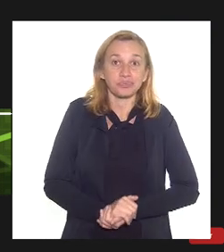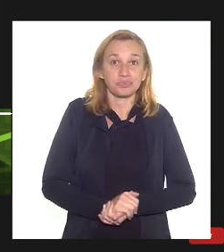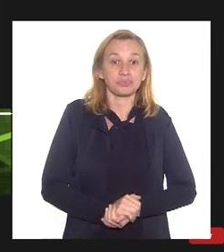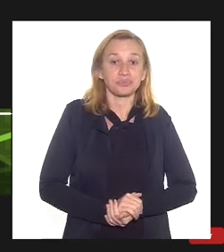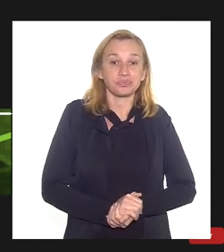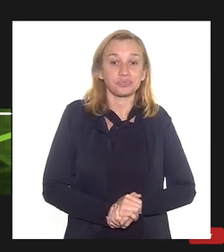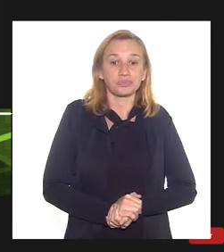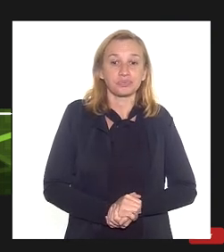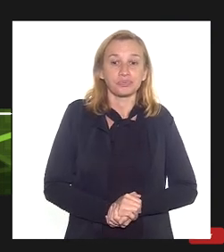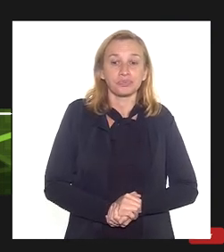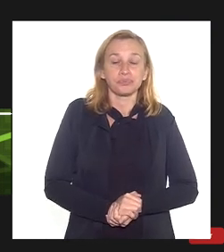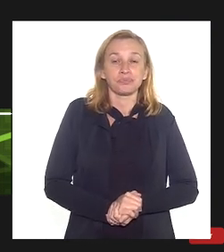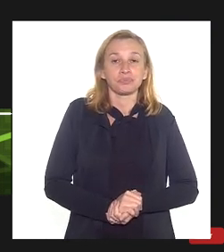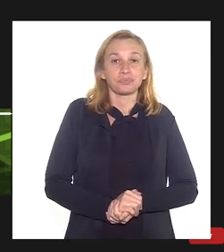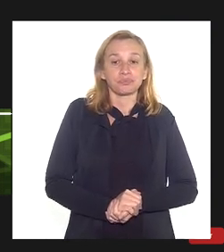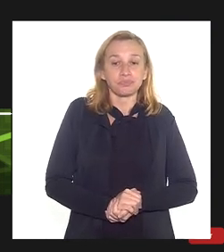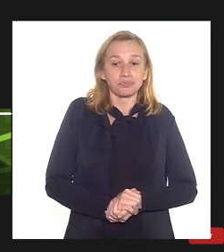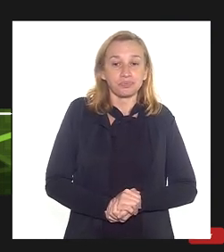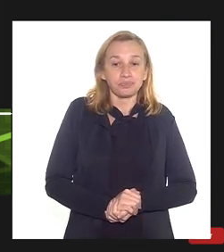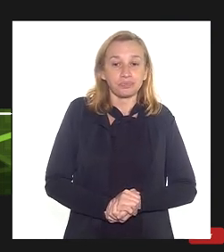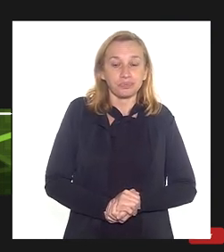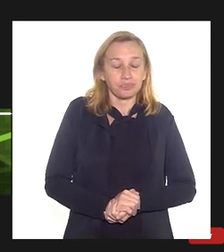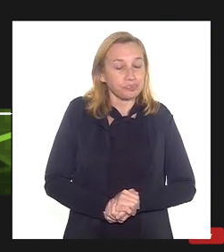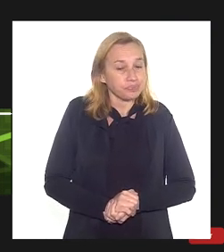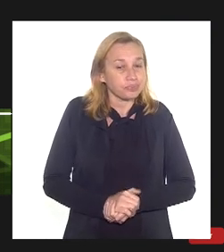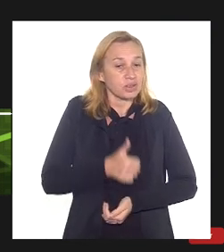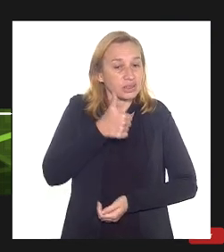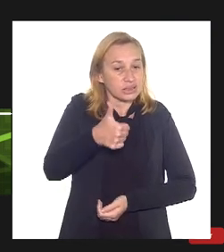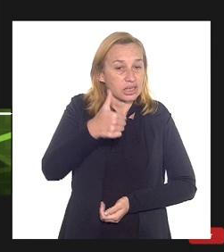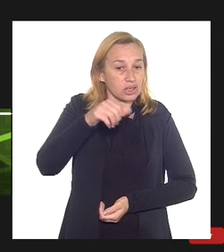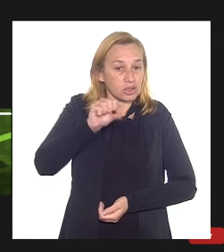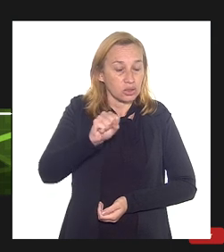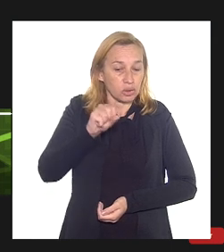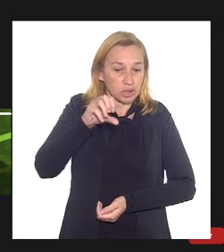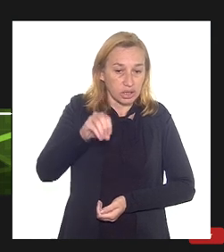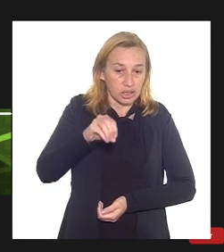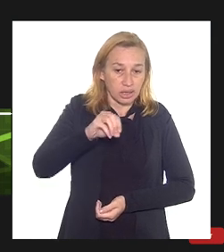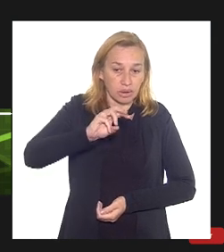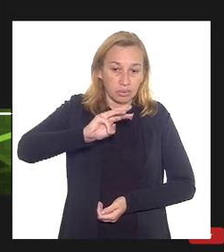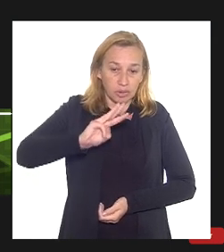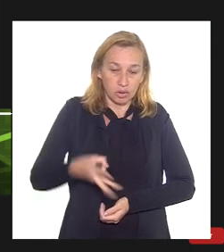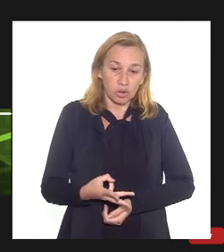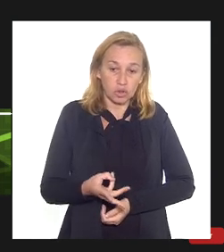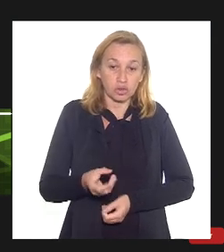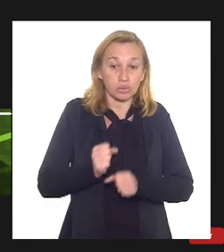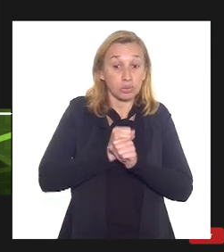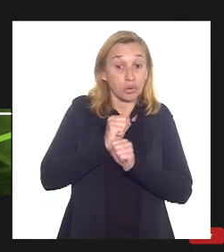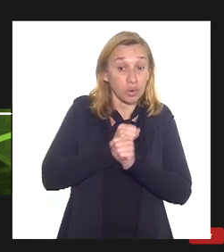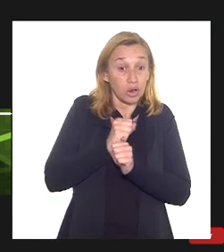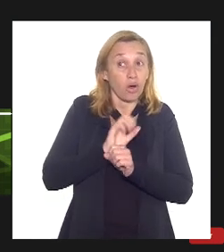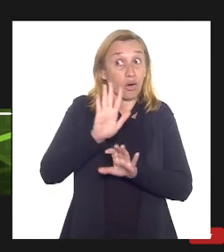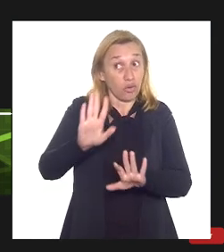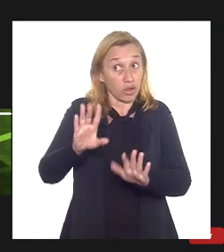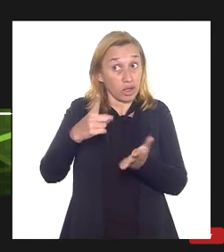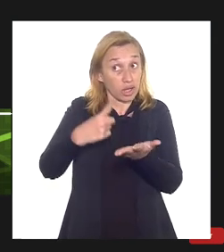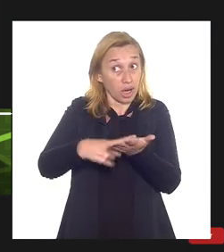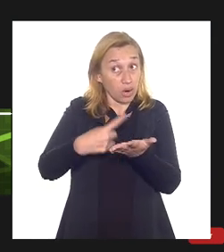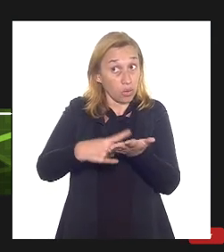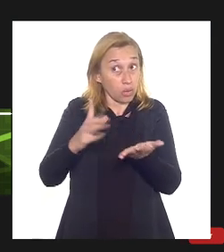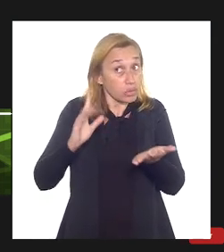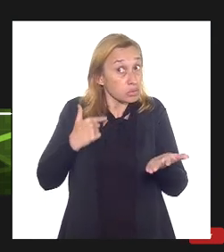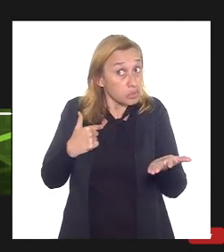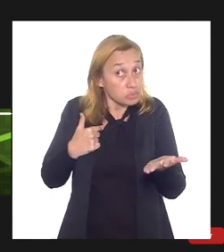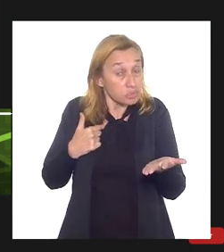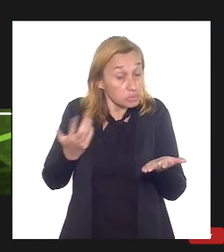caberia algo como 180 milhões por ano olha que acordo desastroso